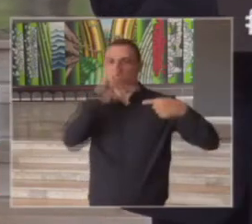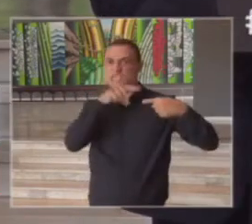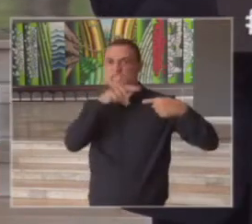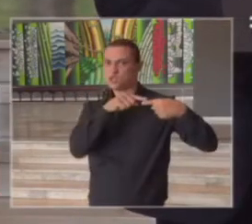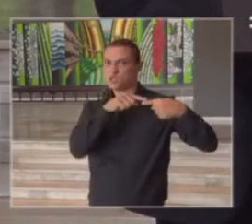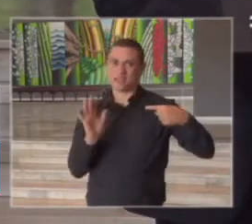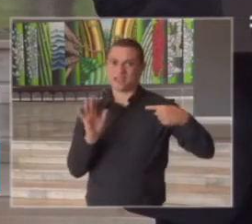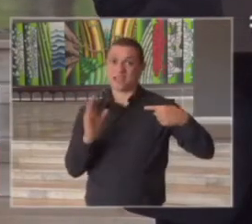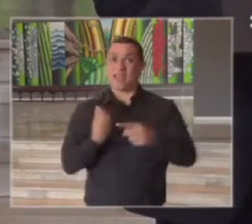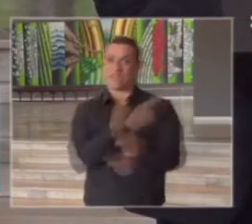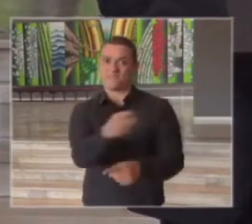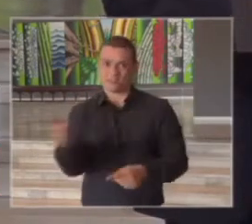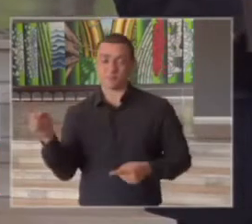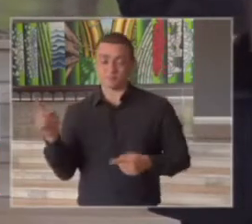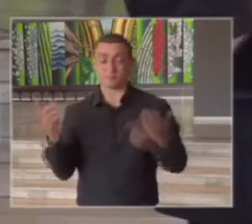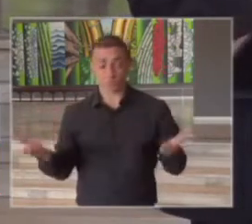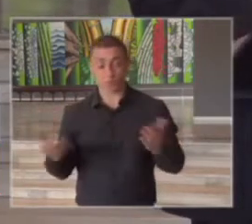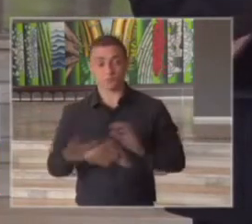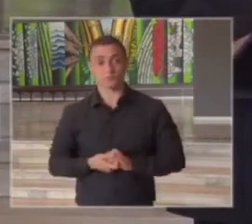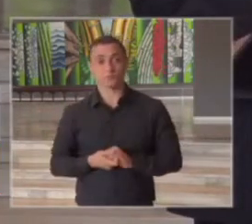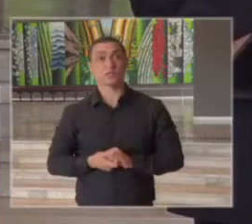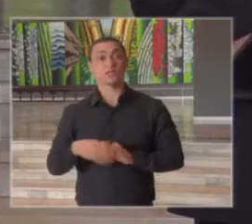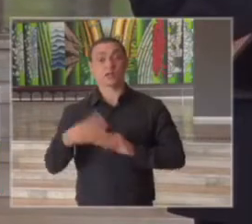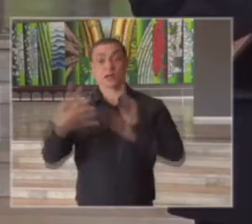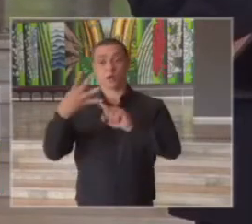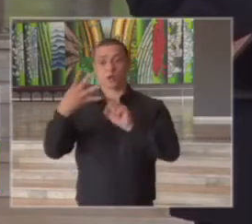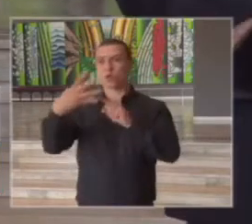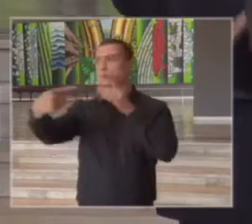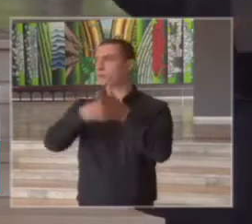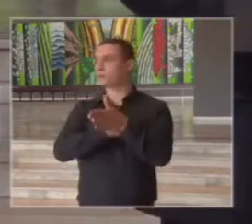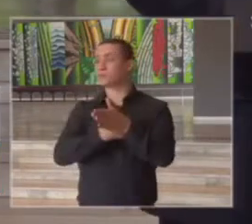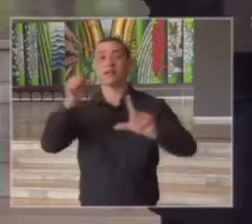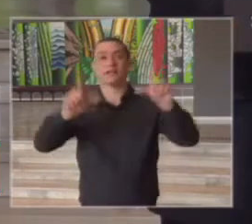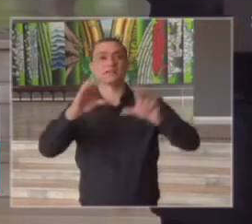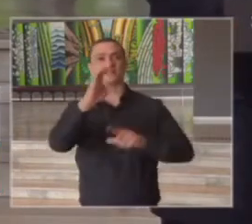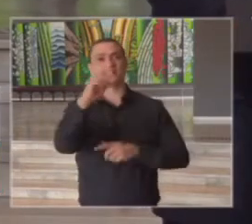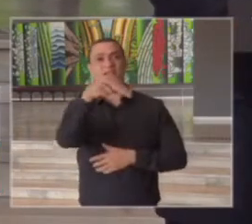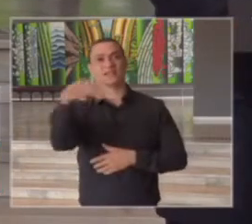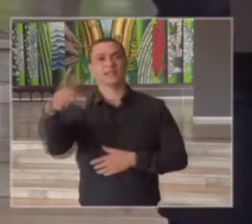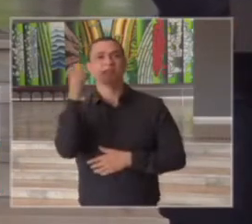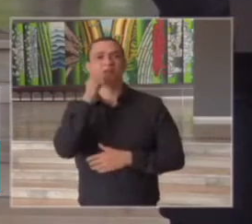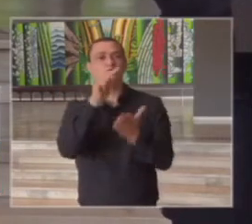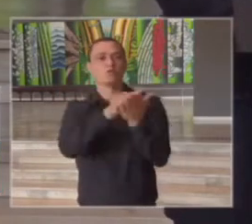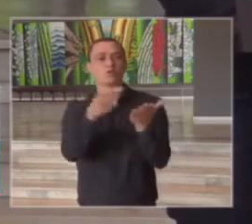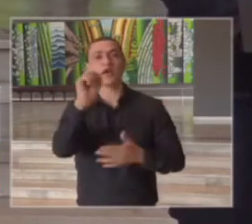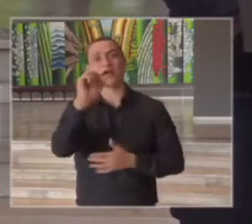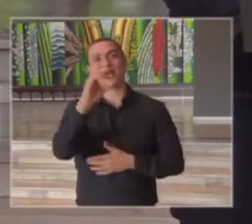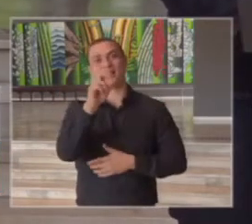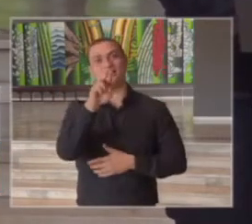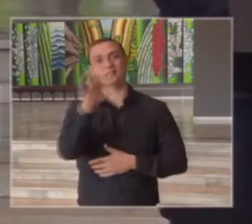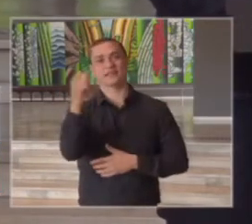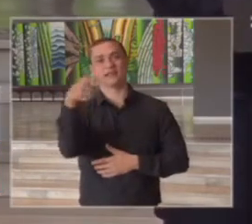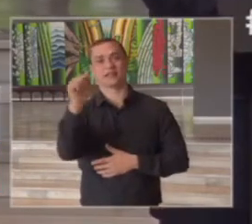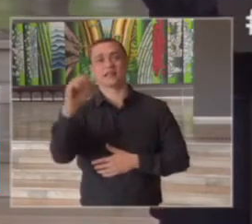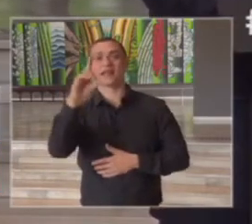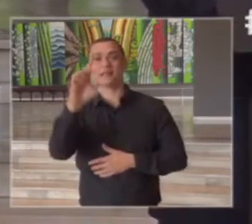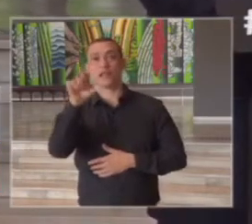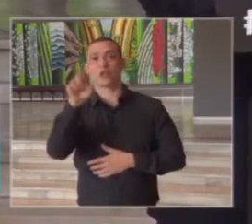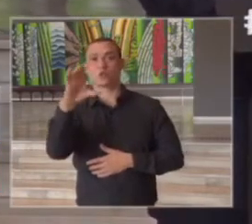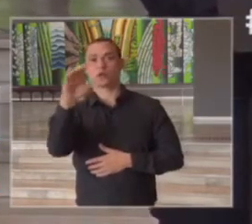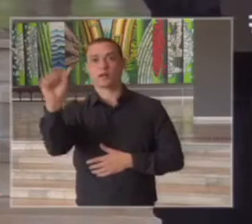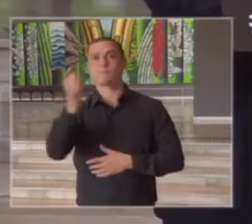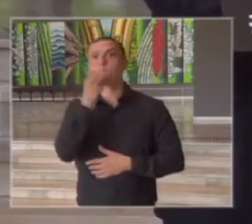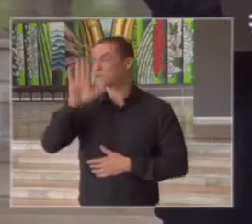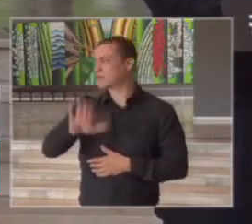vamos agora a quarta pergunta é da CNN jornalista Adriana de Luca Adriana boa tarde